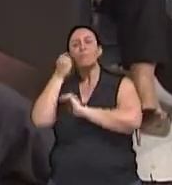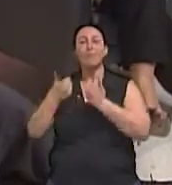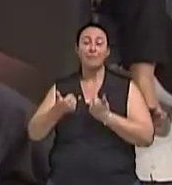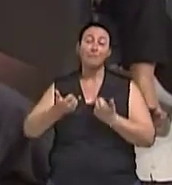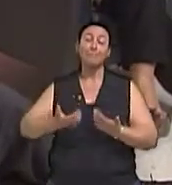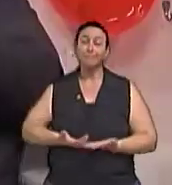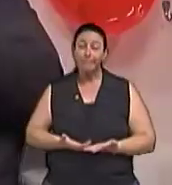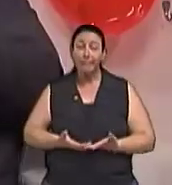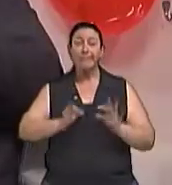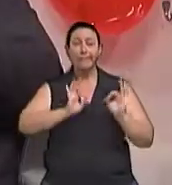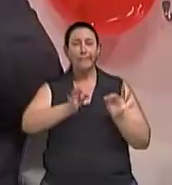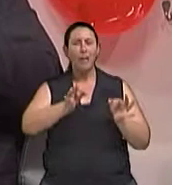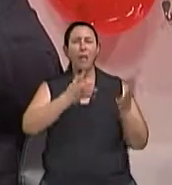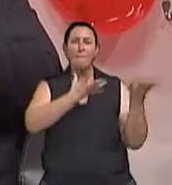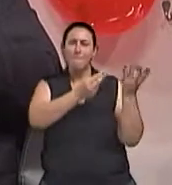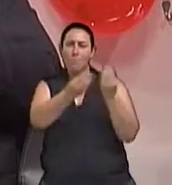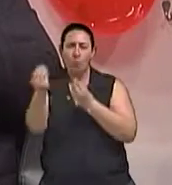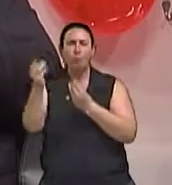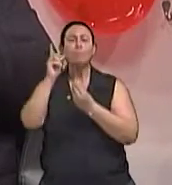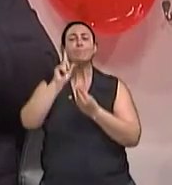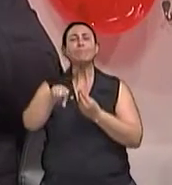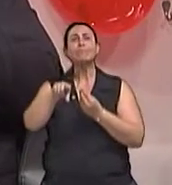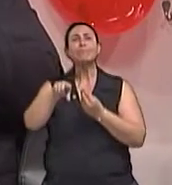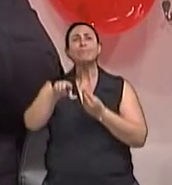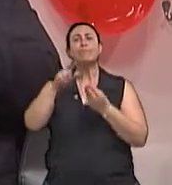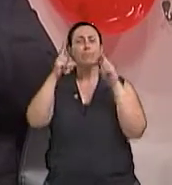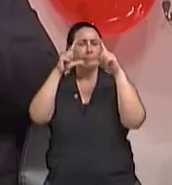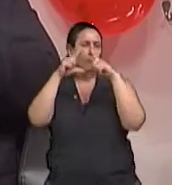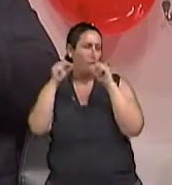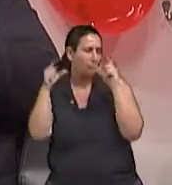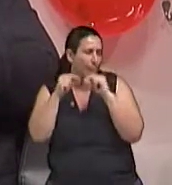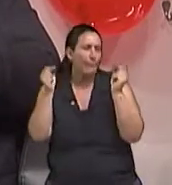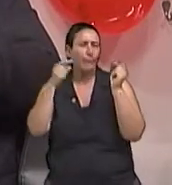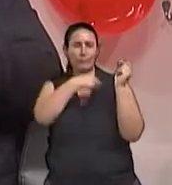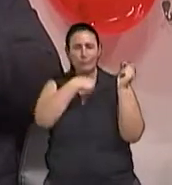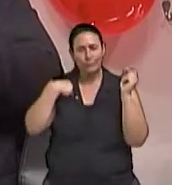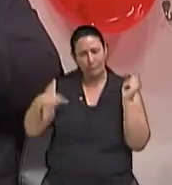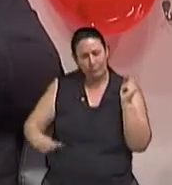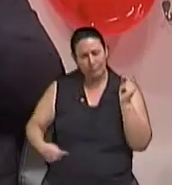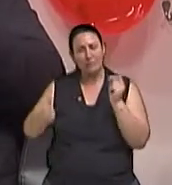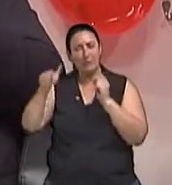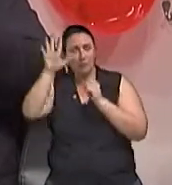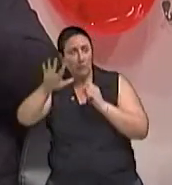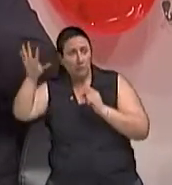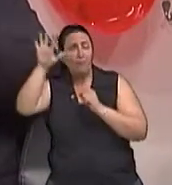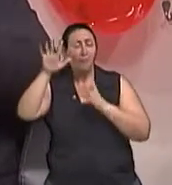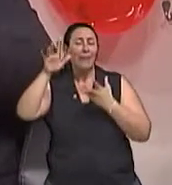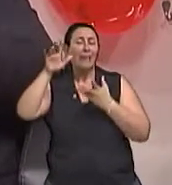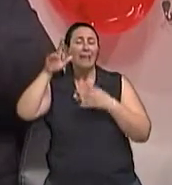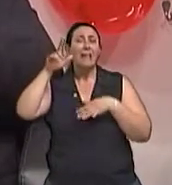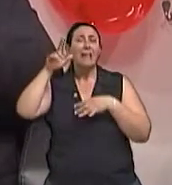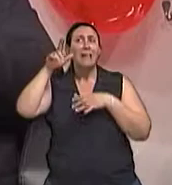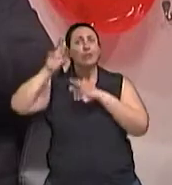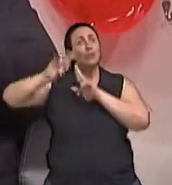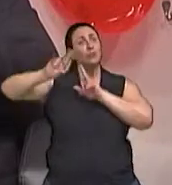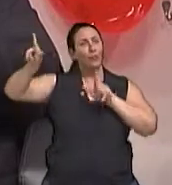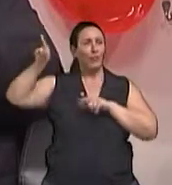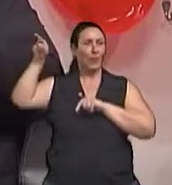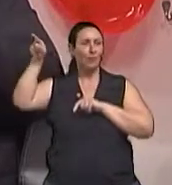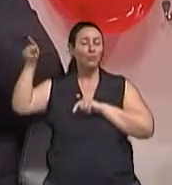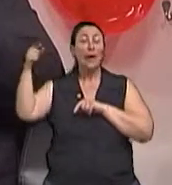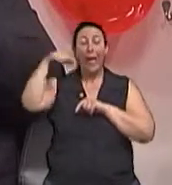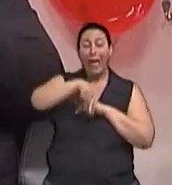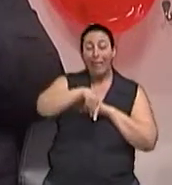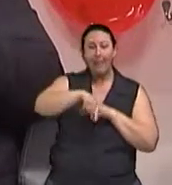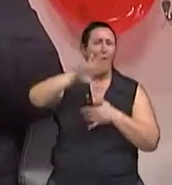nós ocidentais, nós não fomos ensinados a nos desligarmos do mundo, né? Os orientais conhecem